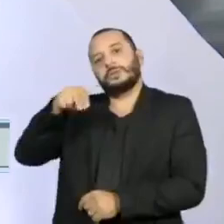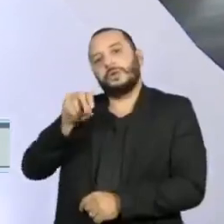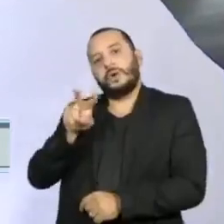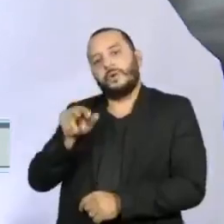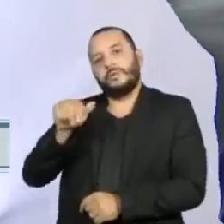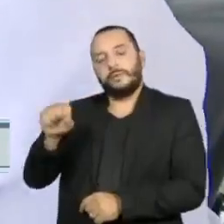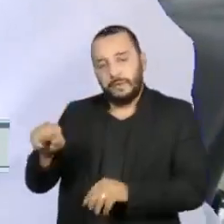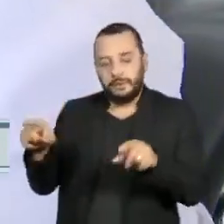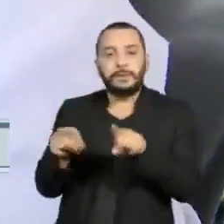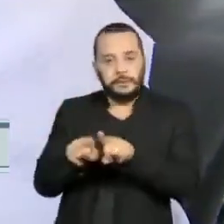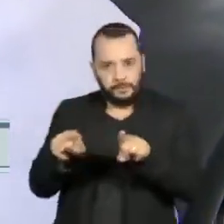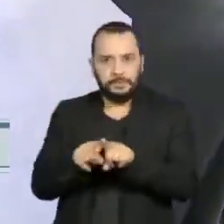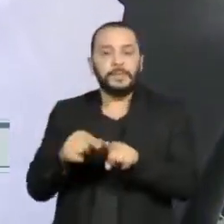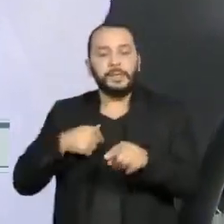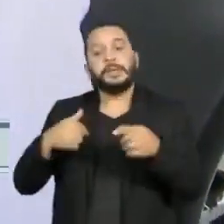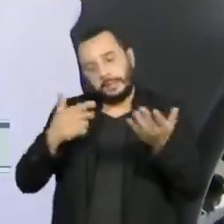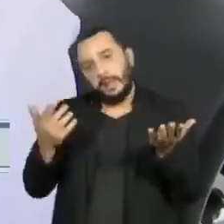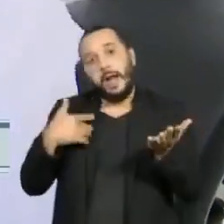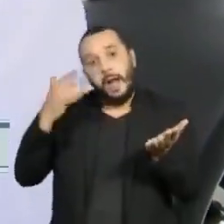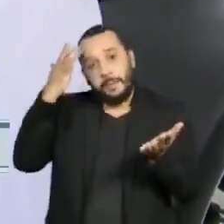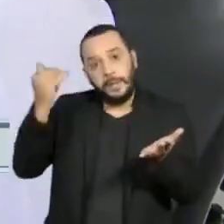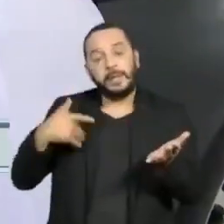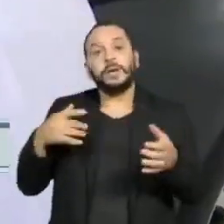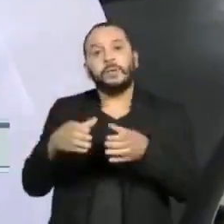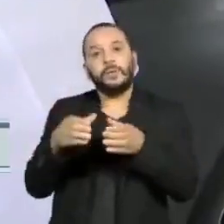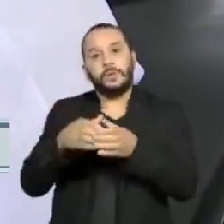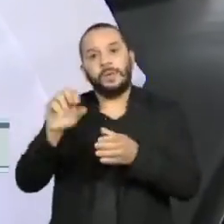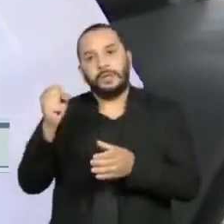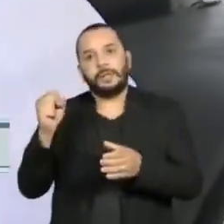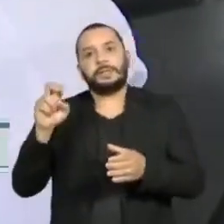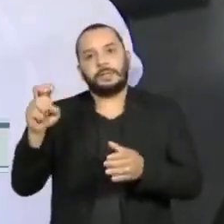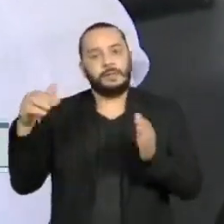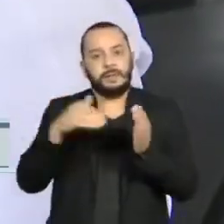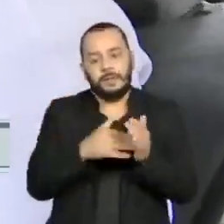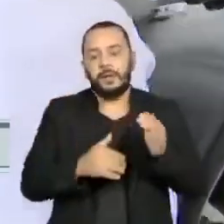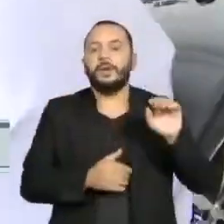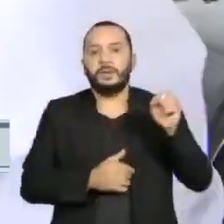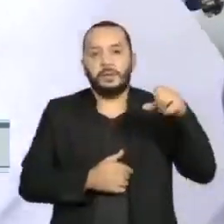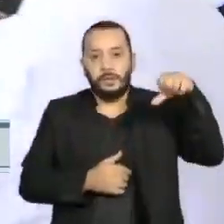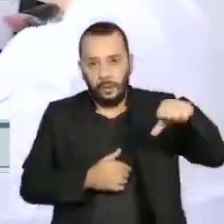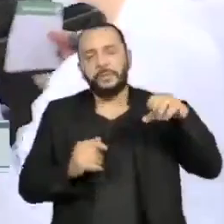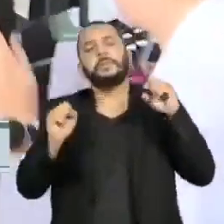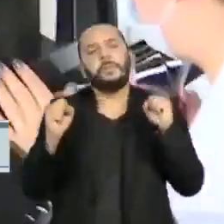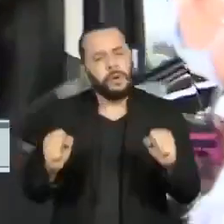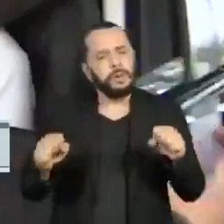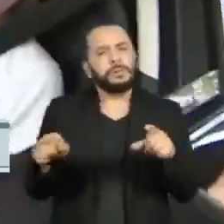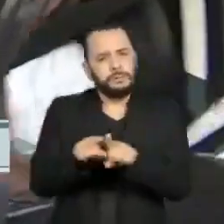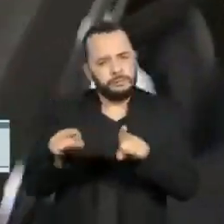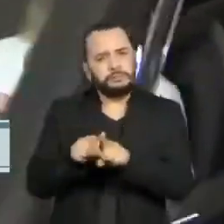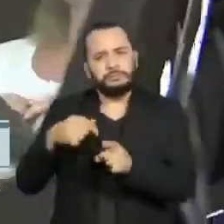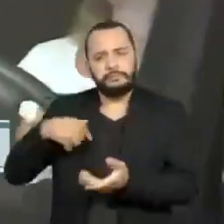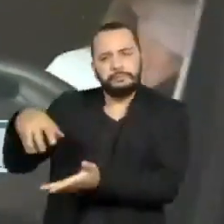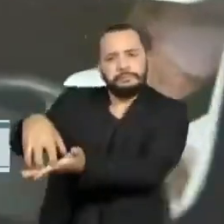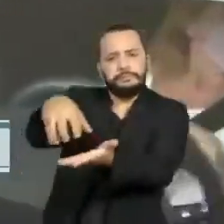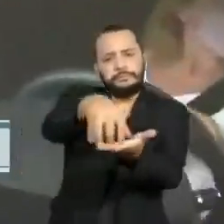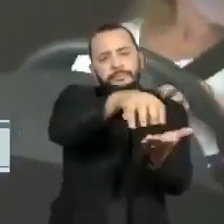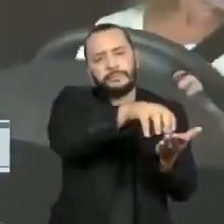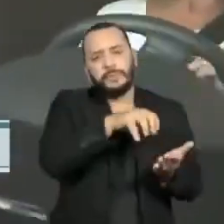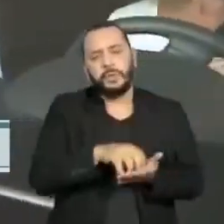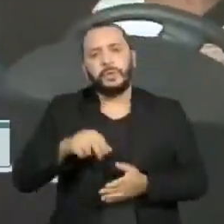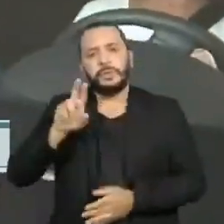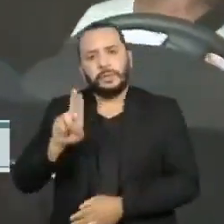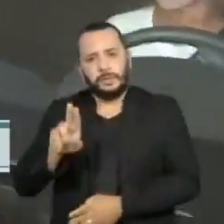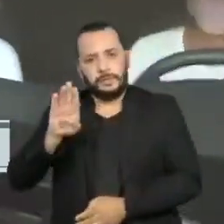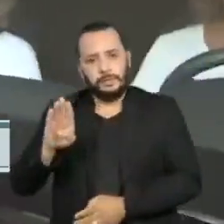de 85 a 89 anos, também poderá se vacinar nas 468 unidades básicas de